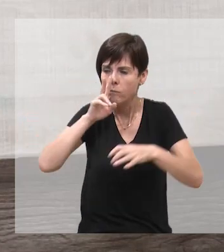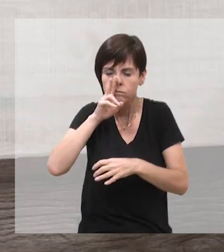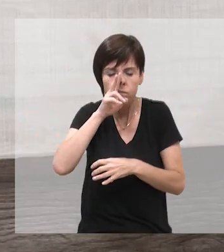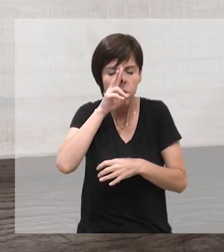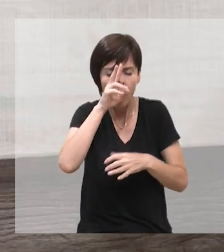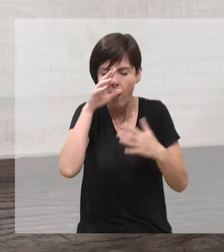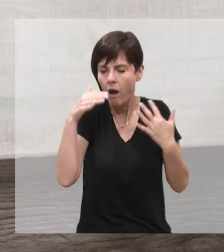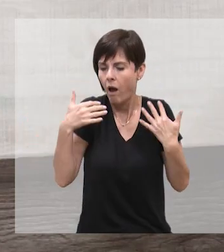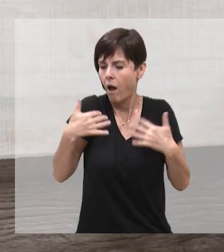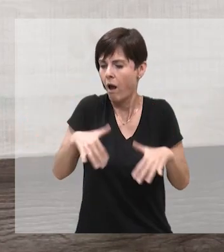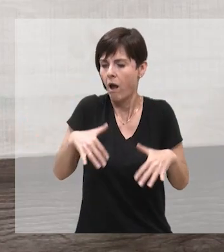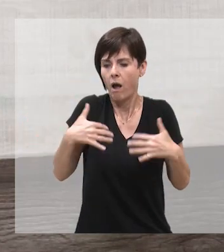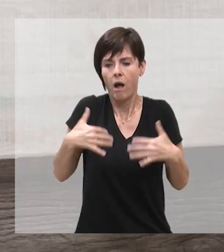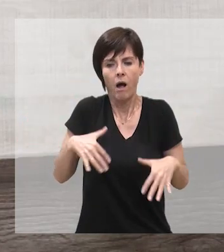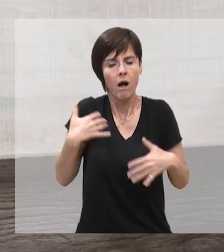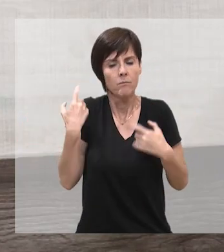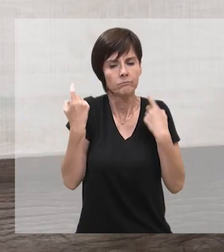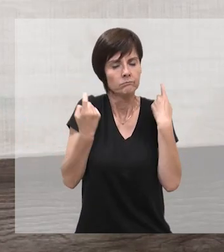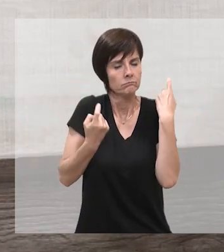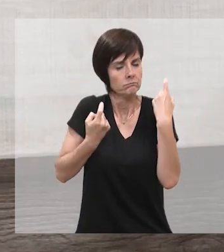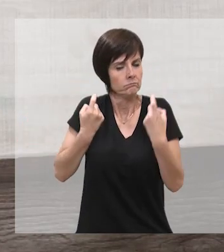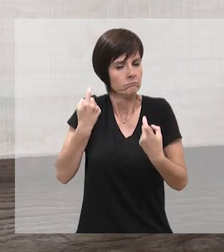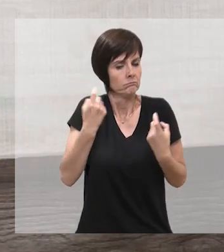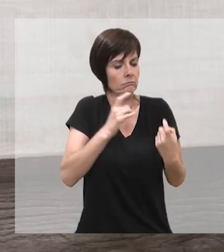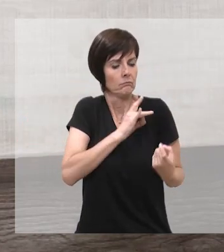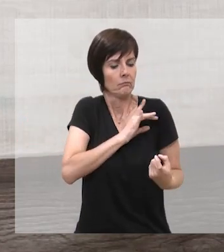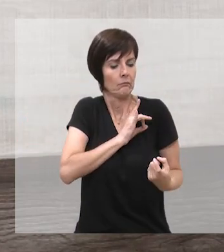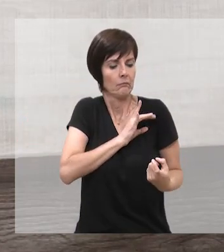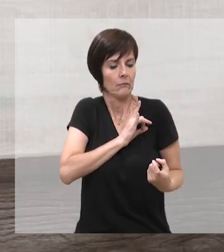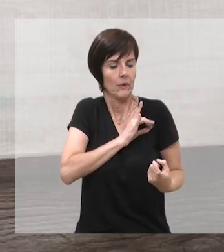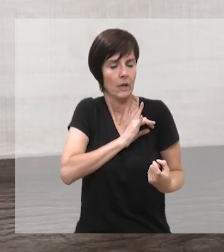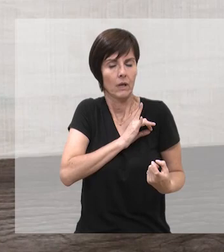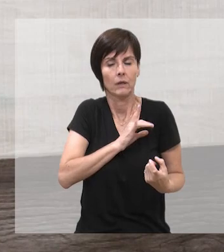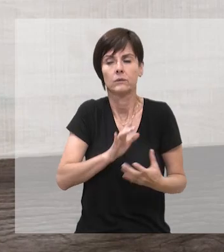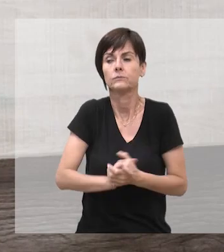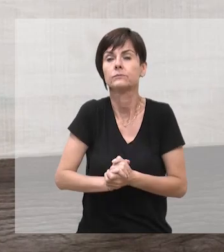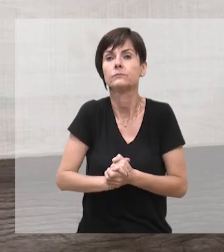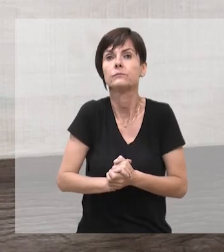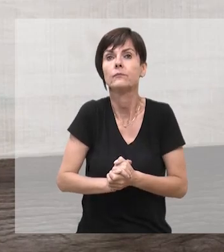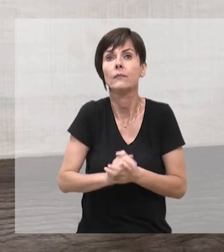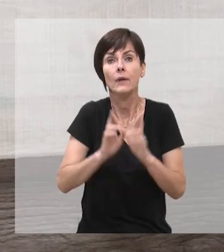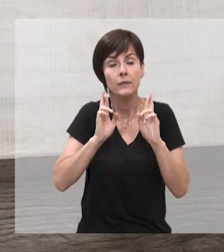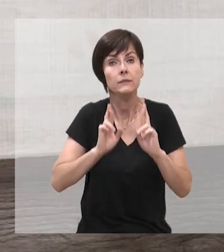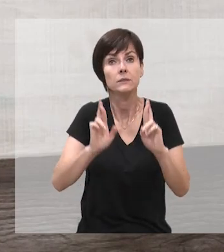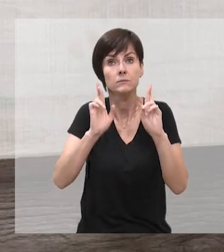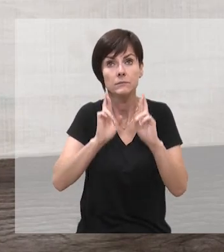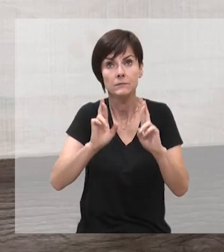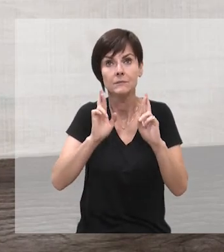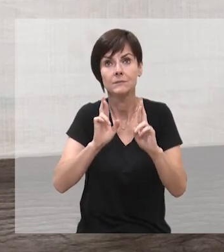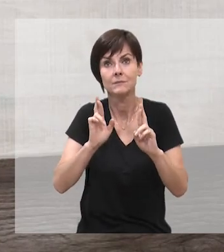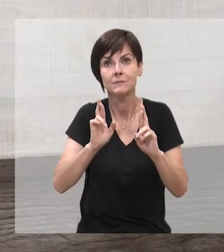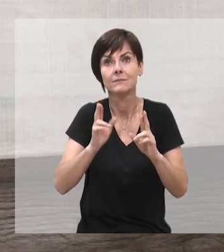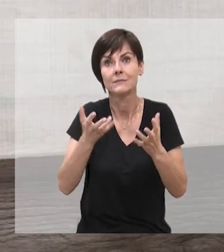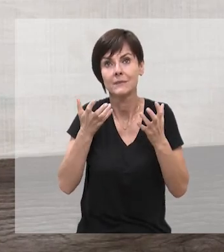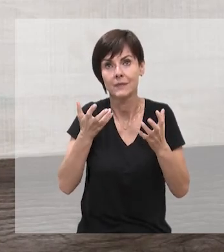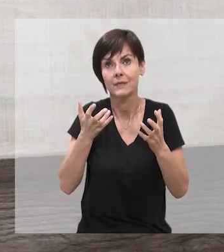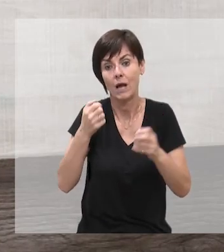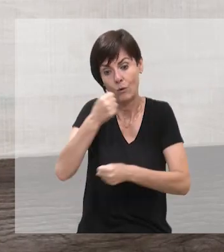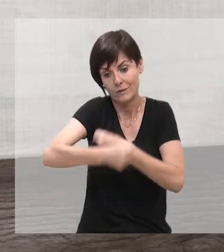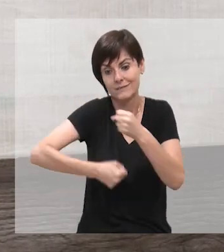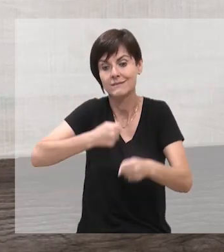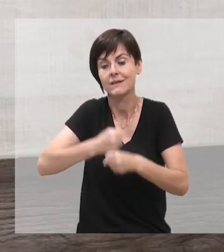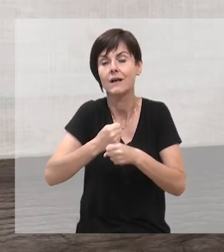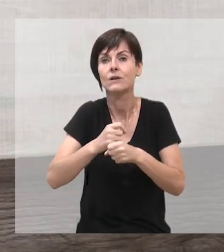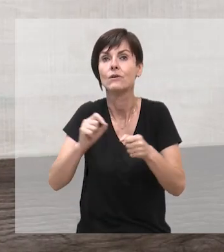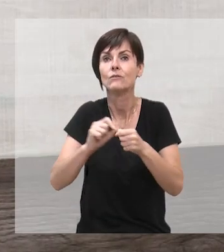incrível, foi muito, assim, temeroso fazer mais do que a gente fez. A gente espera, daí, com o livro de crônicas,